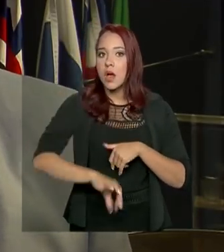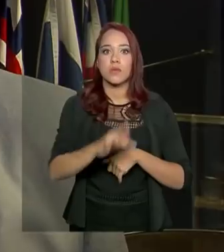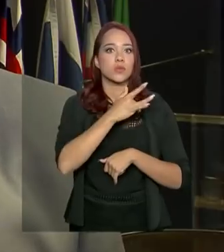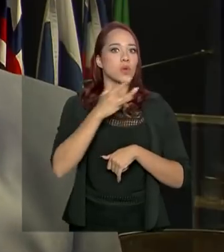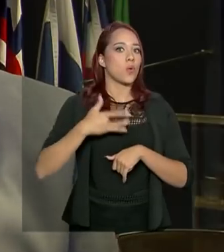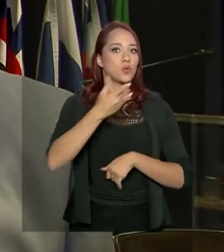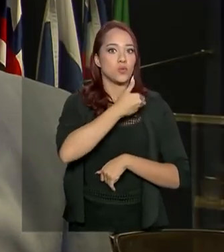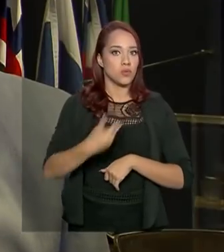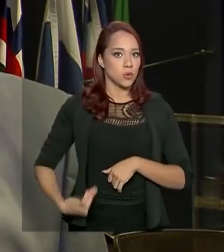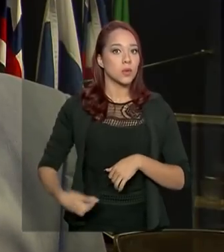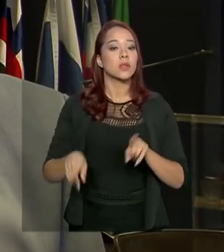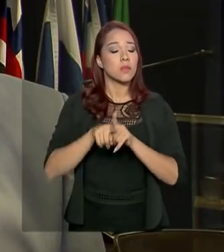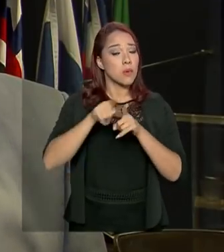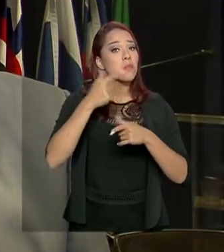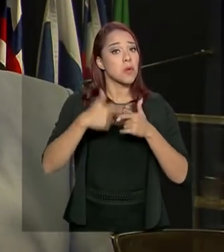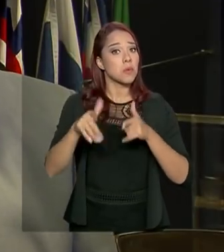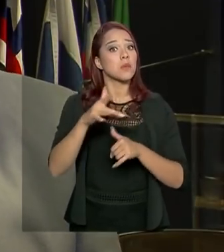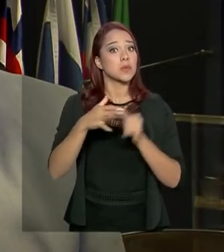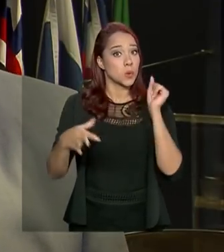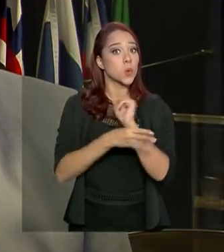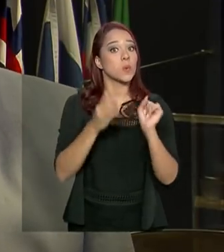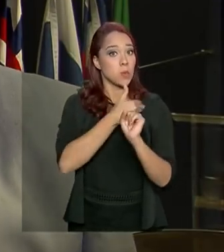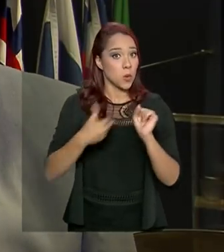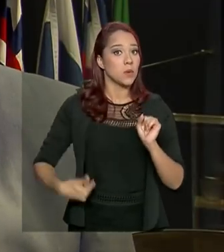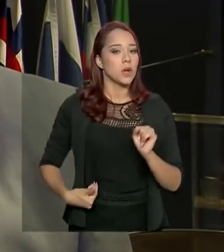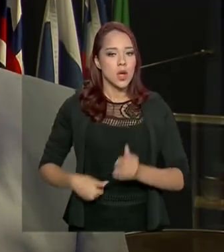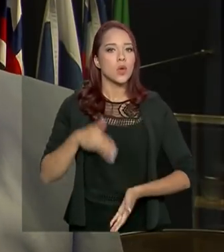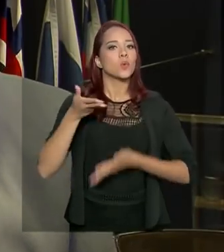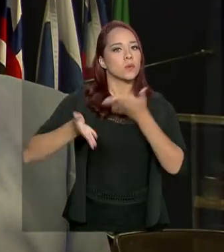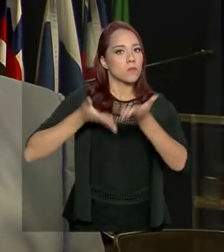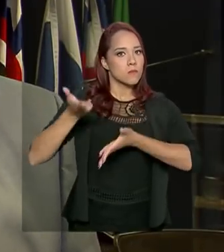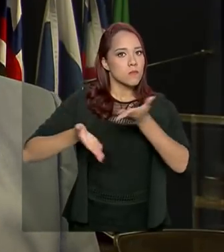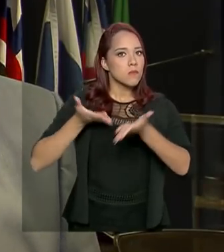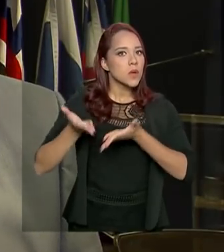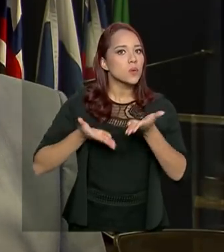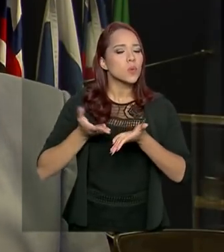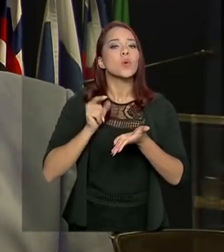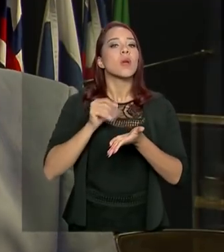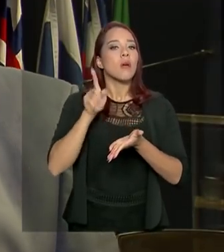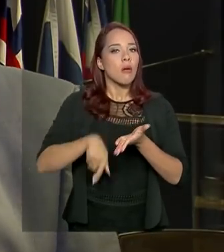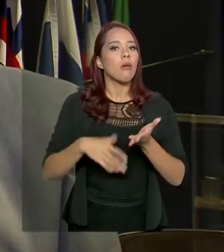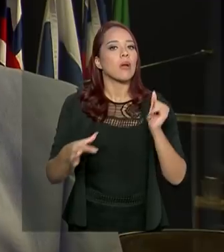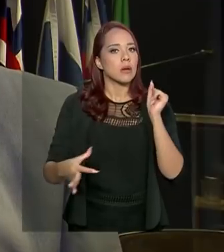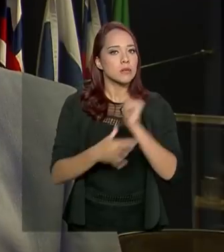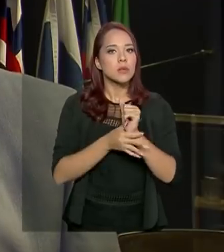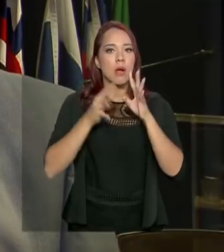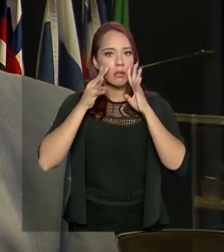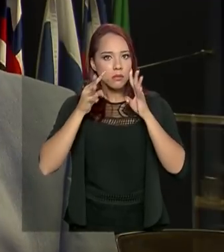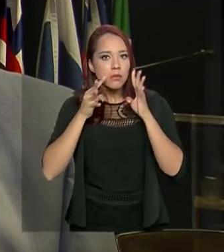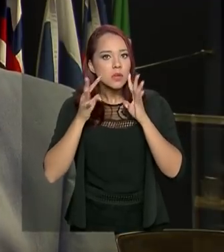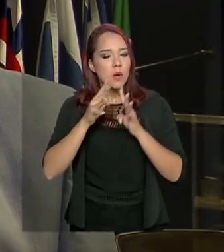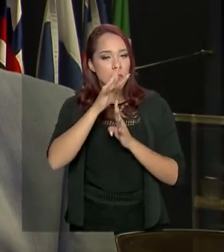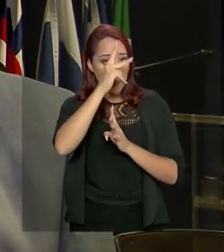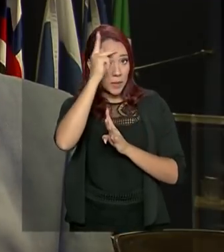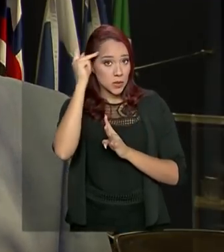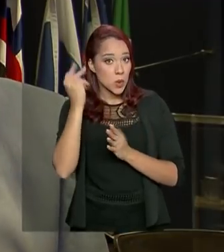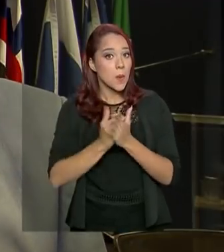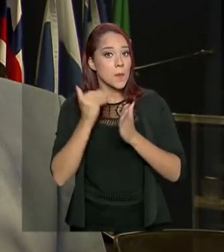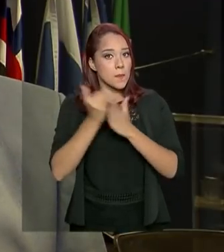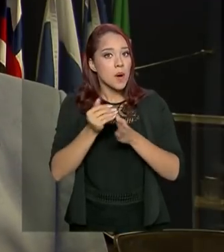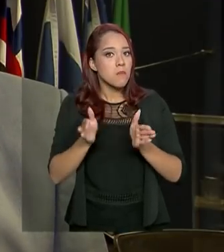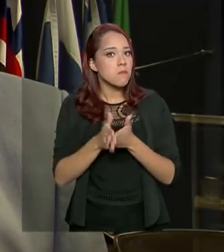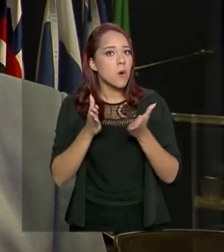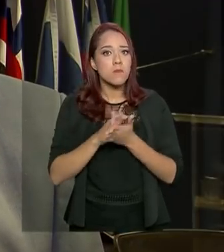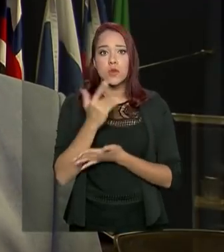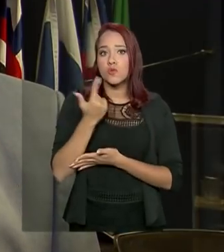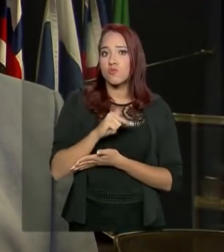e um grave problema de segurança pública. E o tratamento para isso é garantir atenção para aqueles pessoas mais pobres que